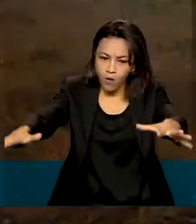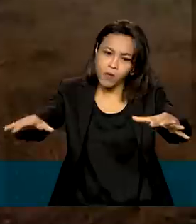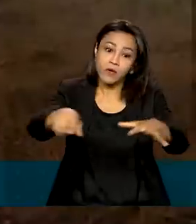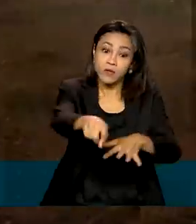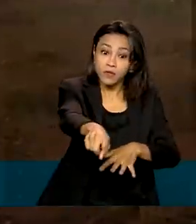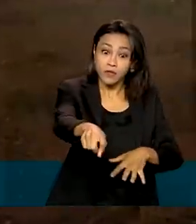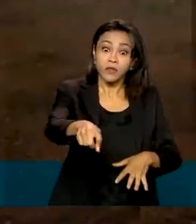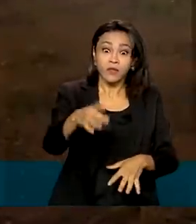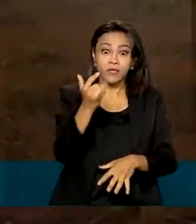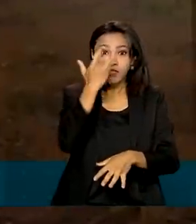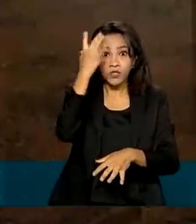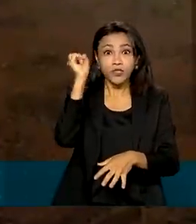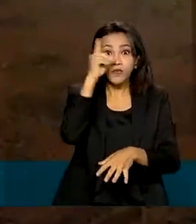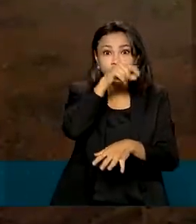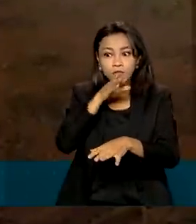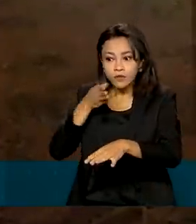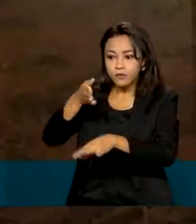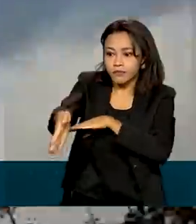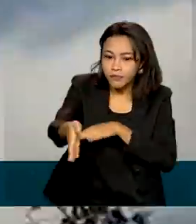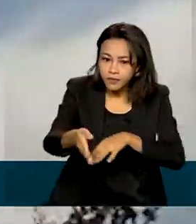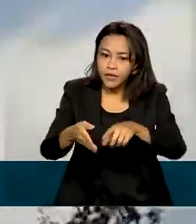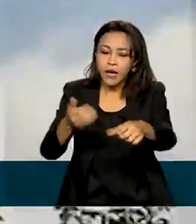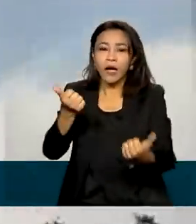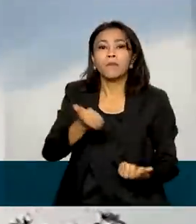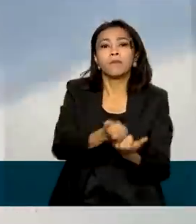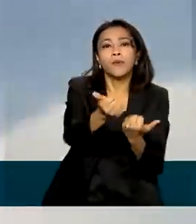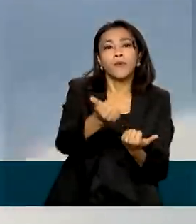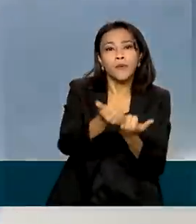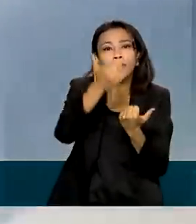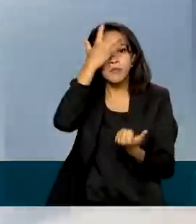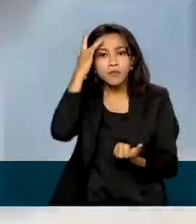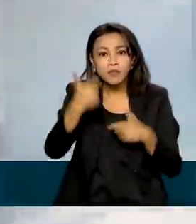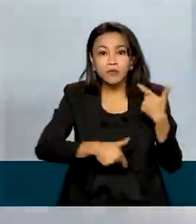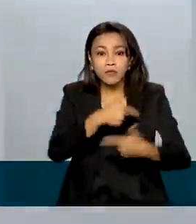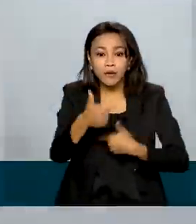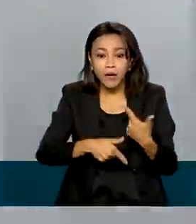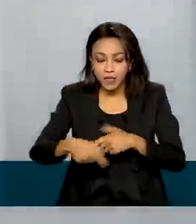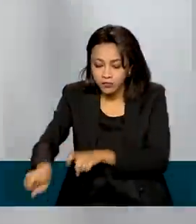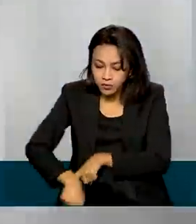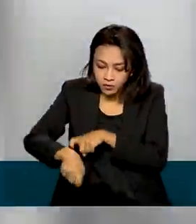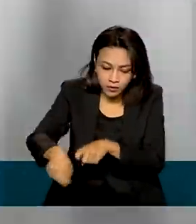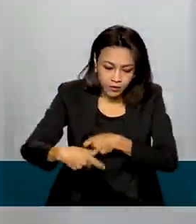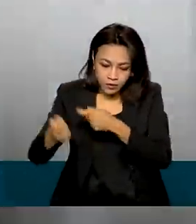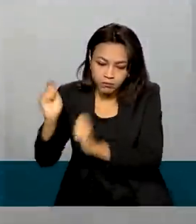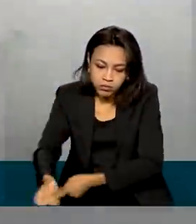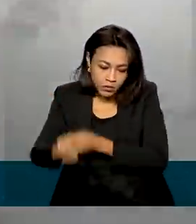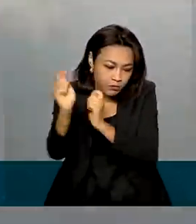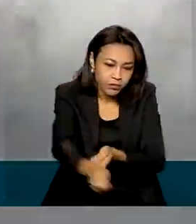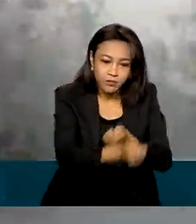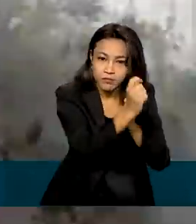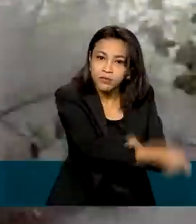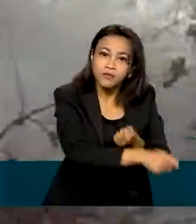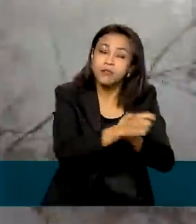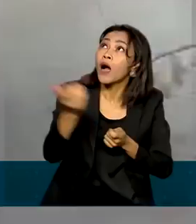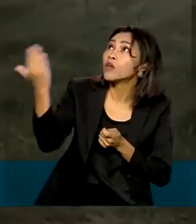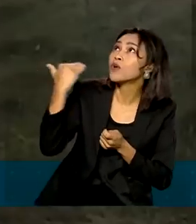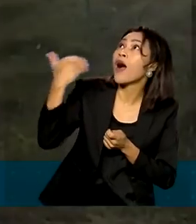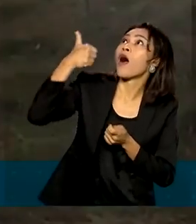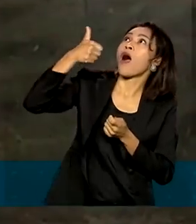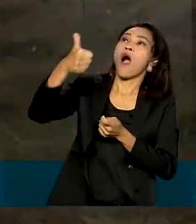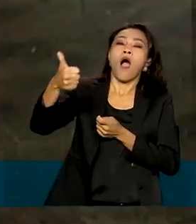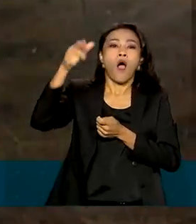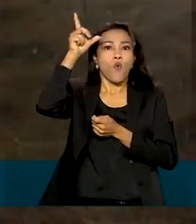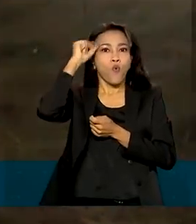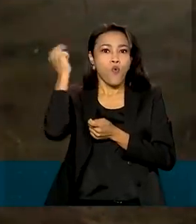difíceis. Eles atuam em apoio a equipes de terra, reduzindo as chamas para que os brigadistas possam chegar